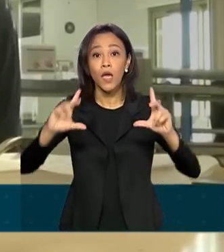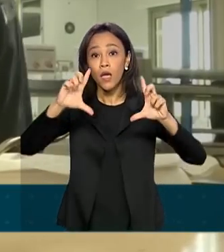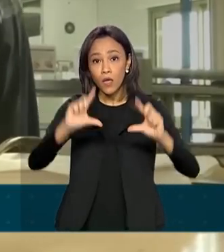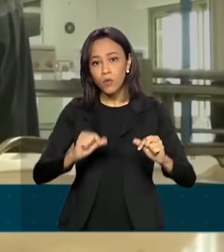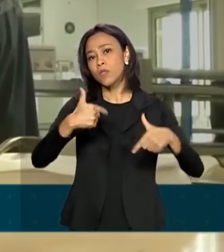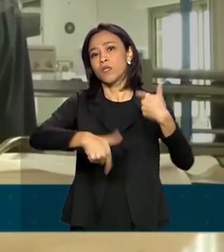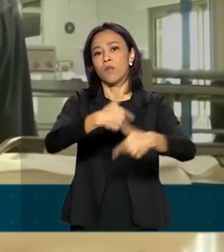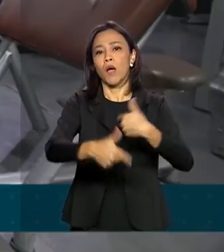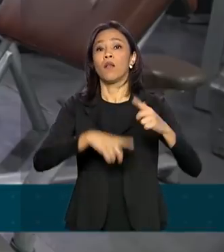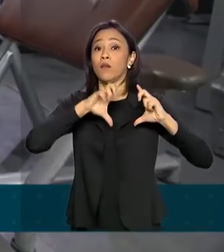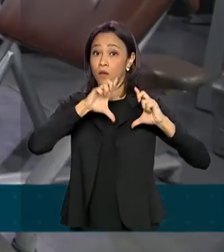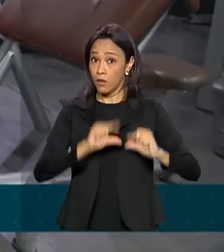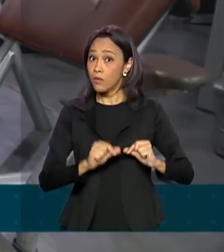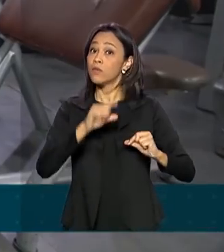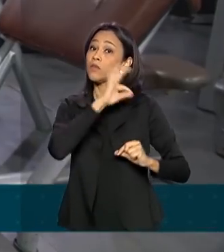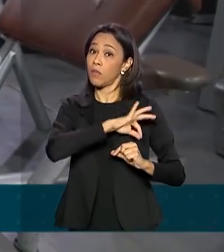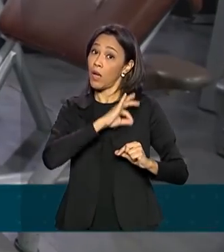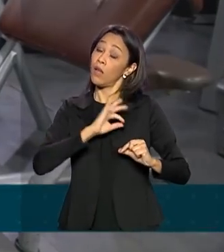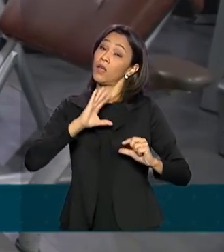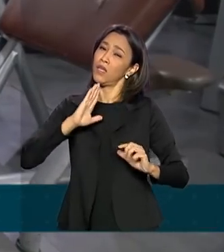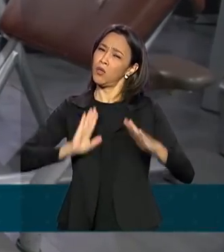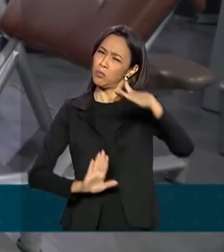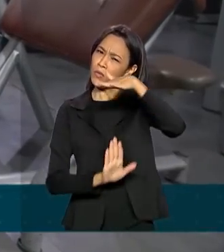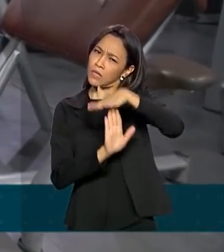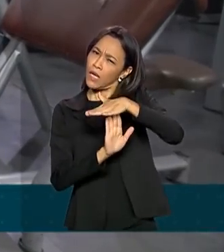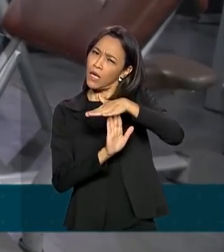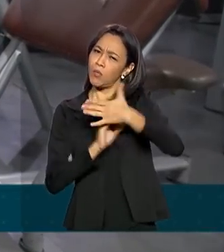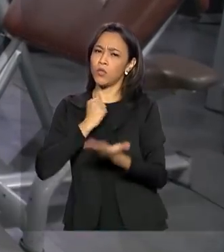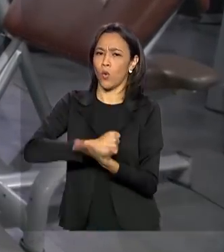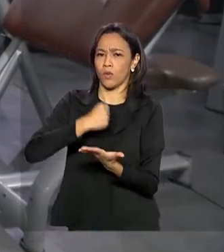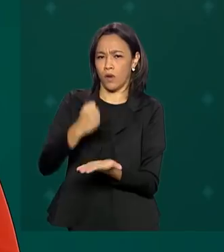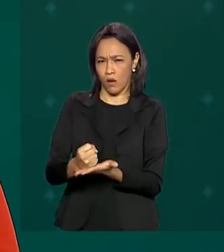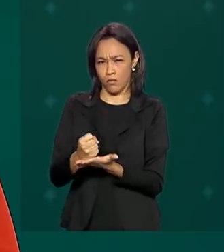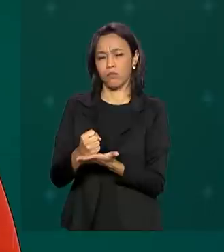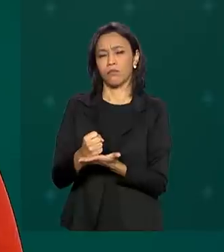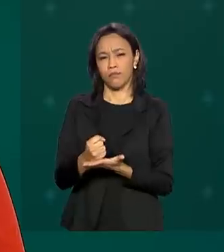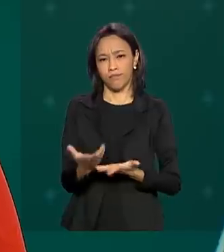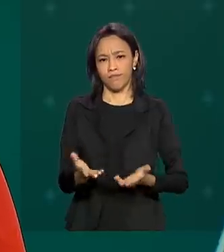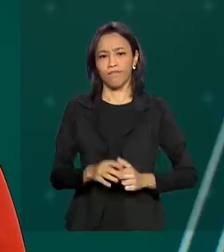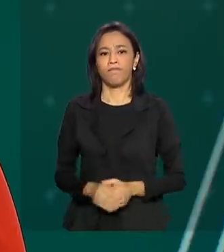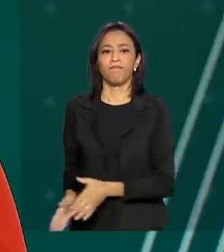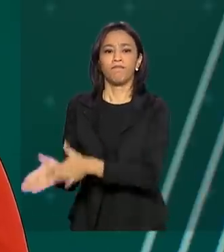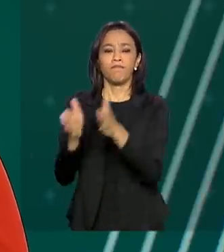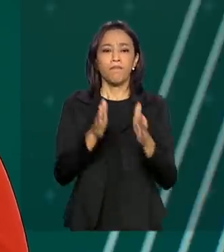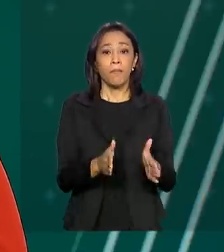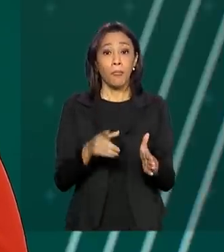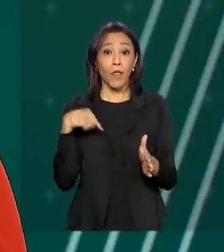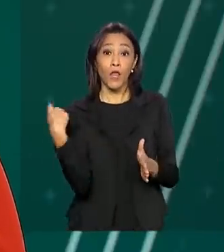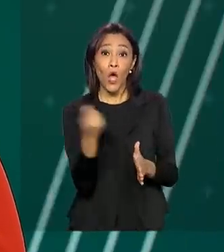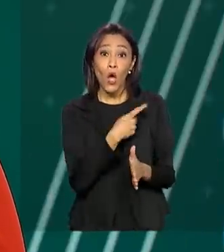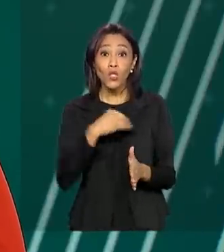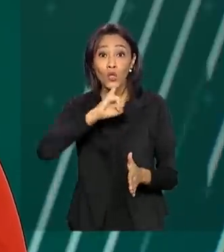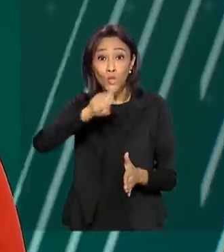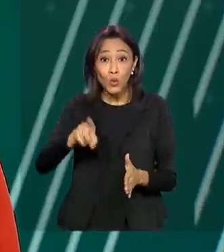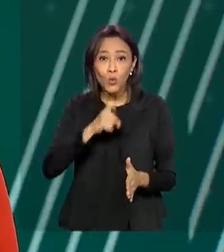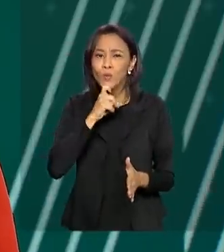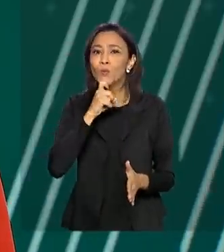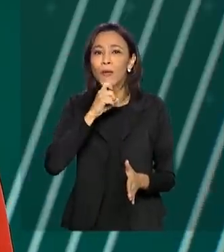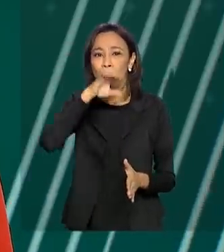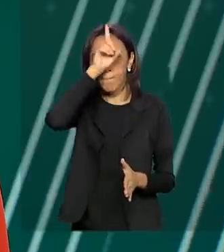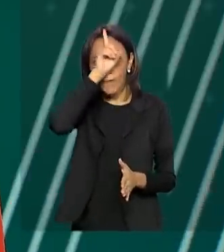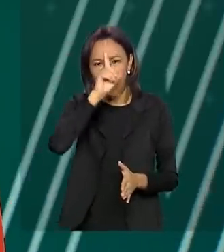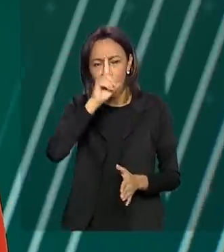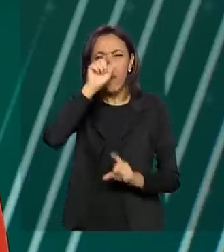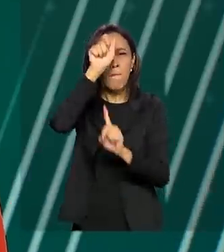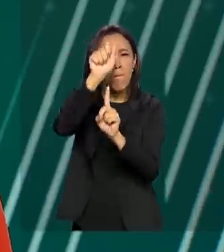trabalho e de salário e suspensão temporária do contrato de trabalho. Estamos no julho amarelo, mês